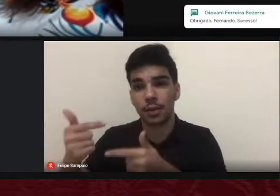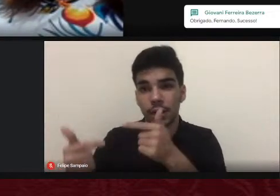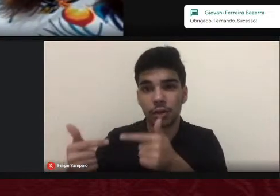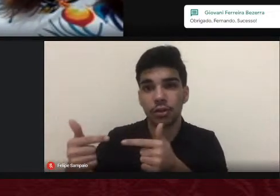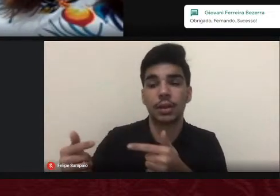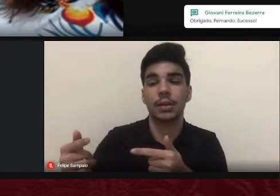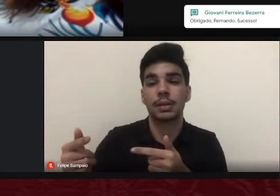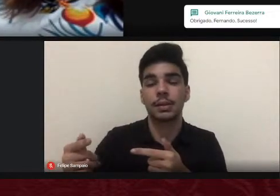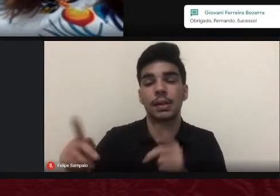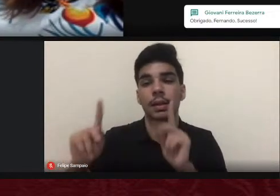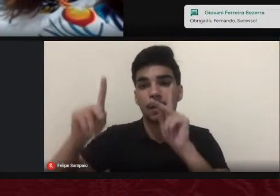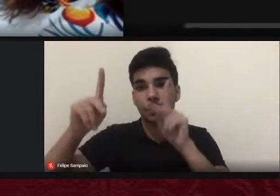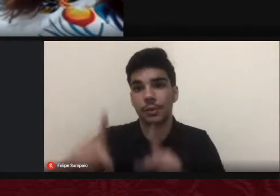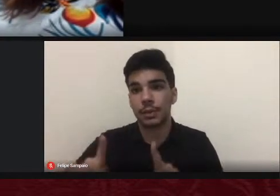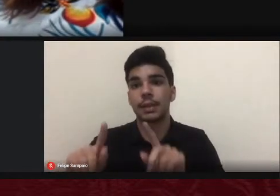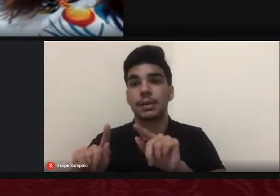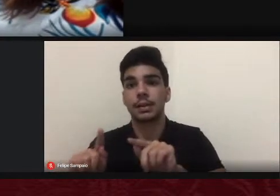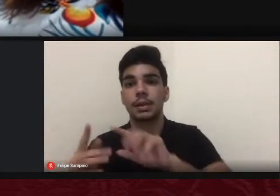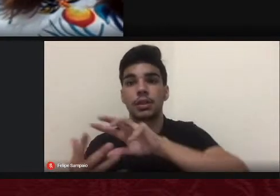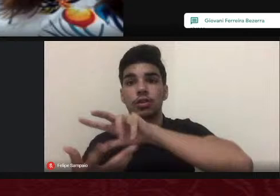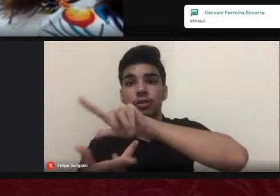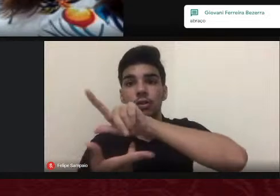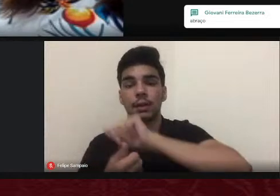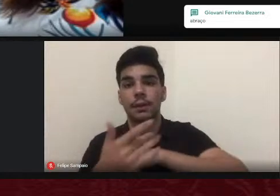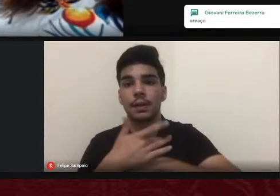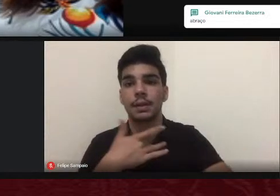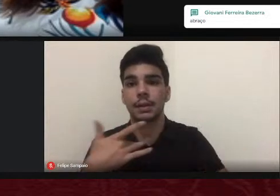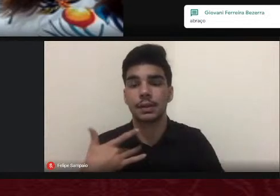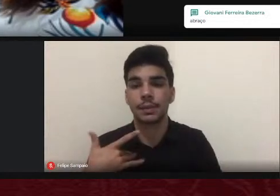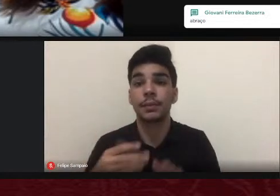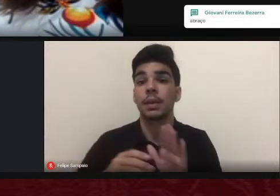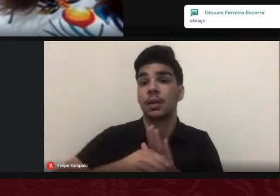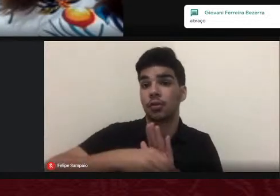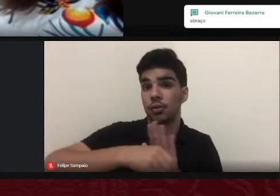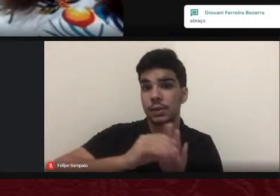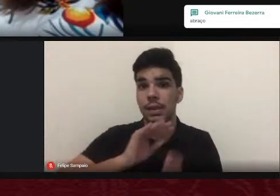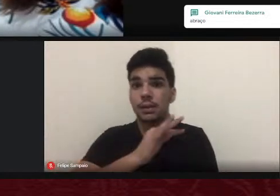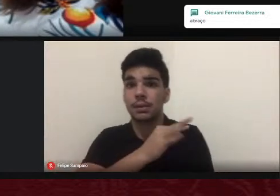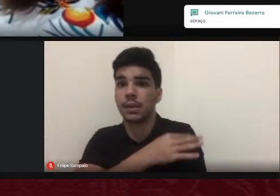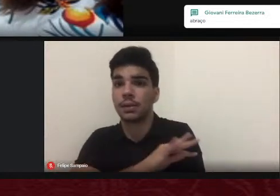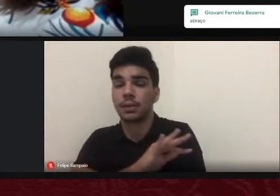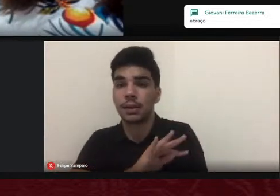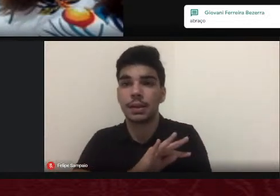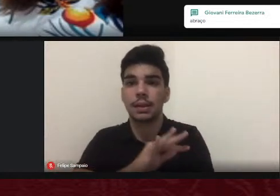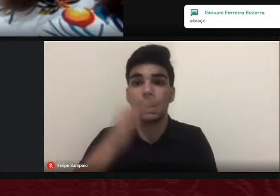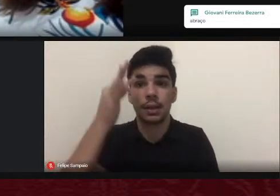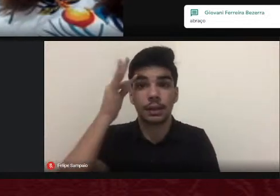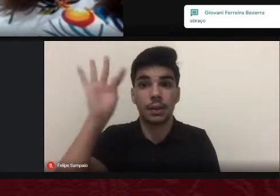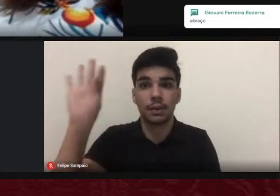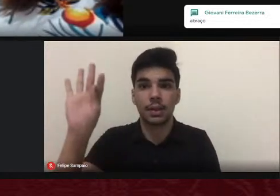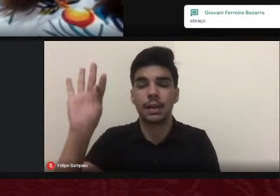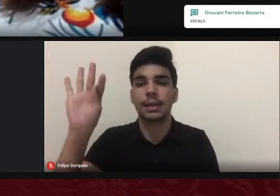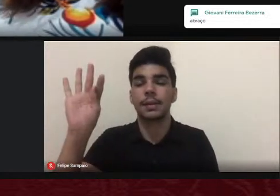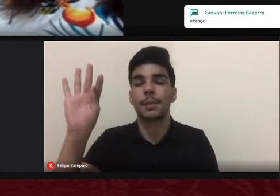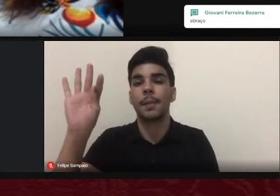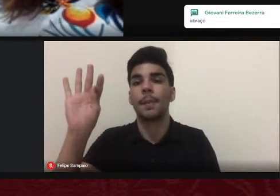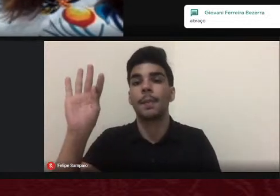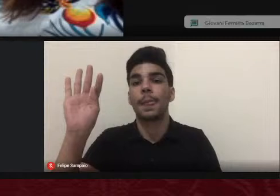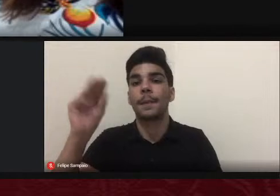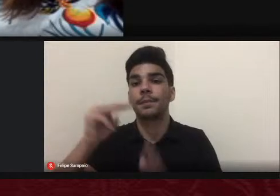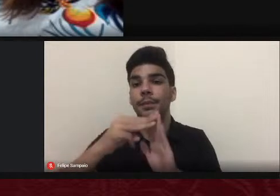saúde conceitos teorias e metodologias de saúde no Brasil e na América Latina